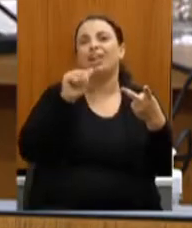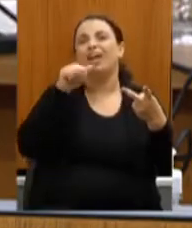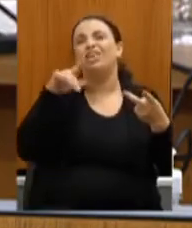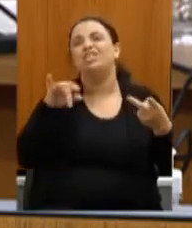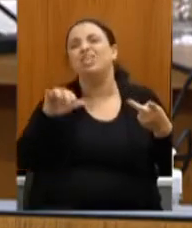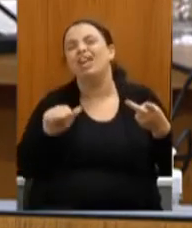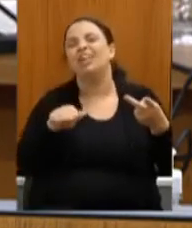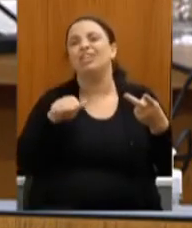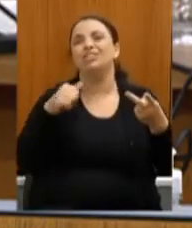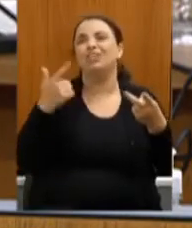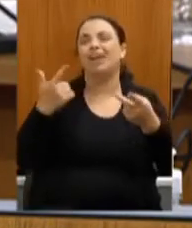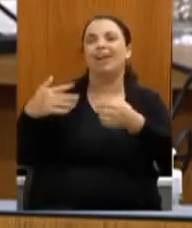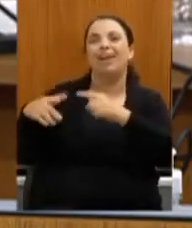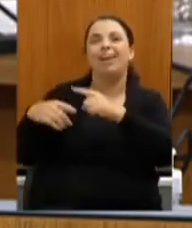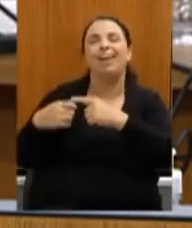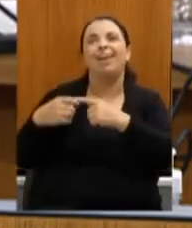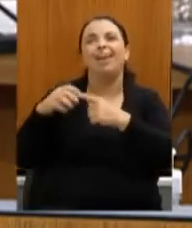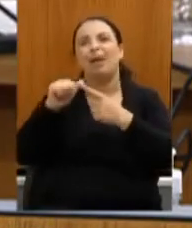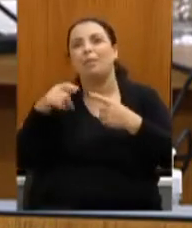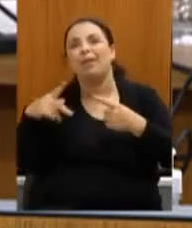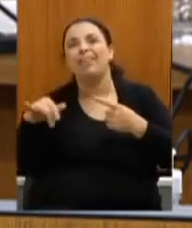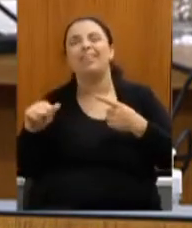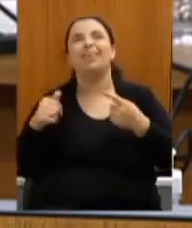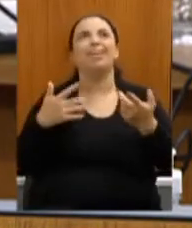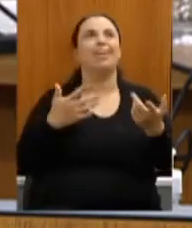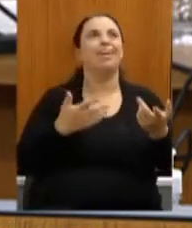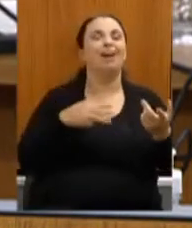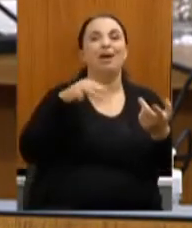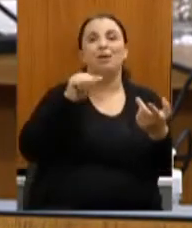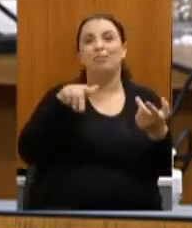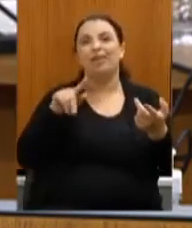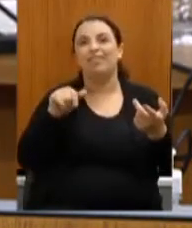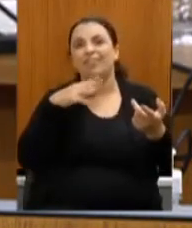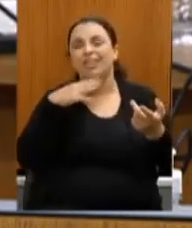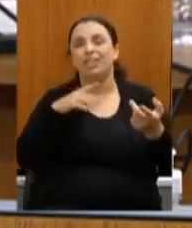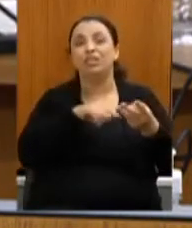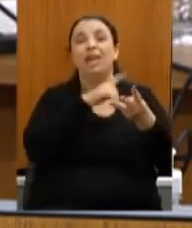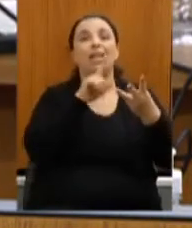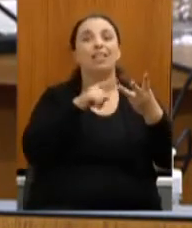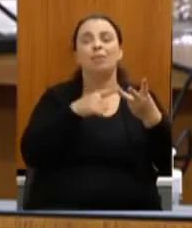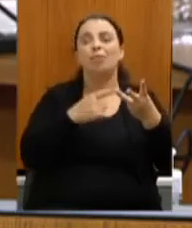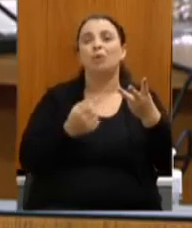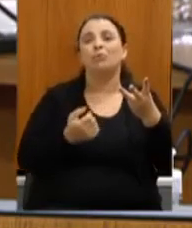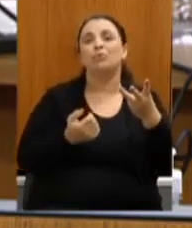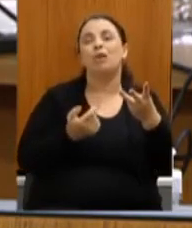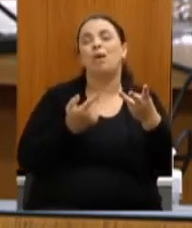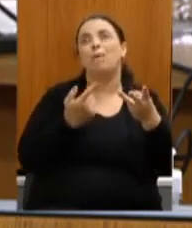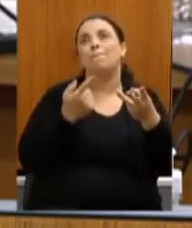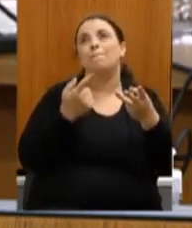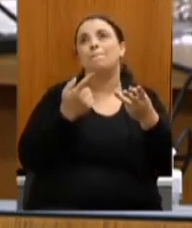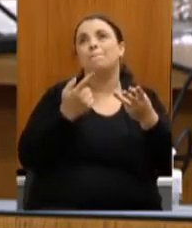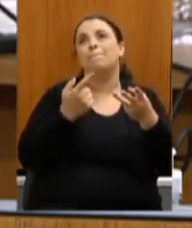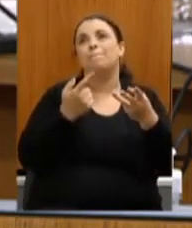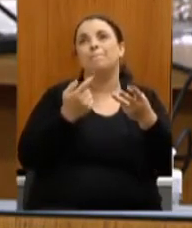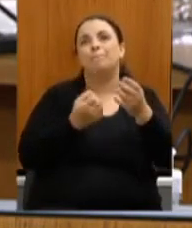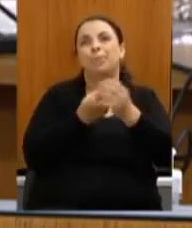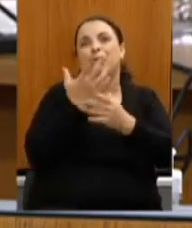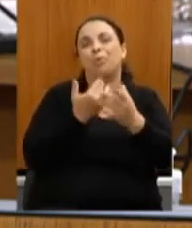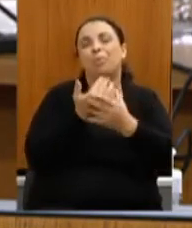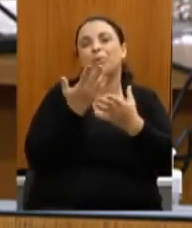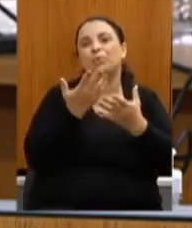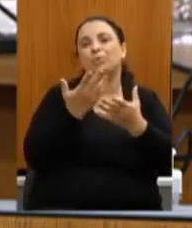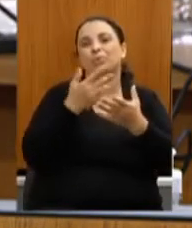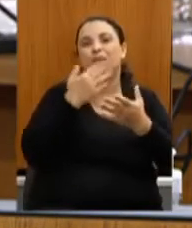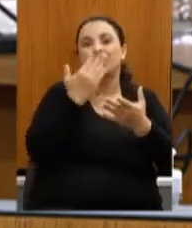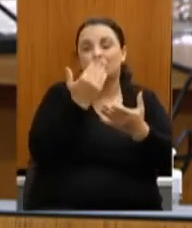Mata Verde os produtos derivados da mandioca do Baixo Equitinhonha de Almenara as quitandas dos quilombos